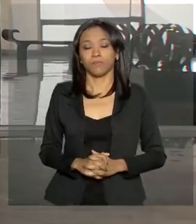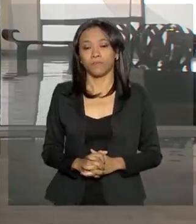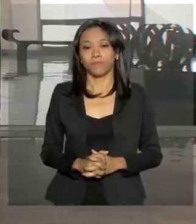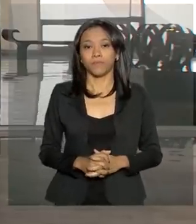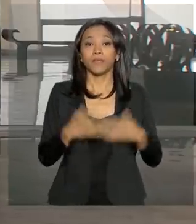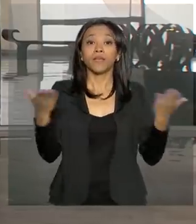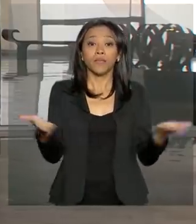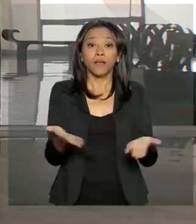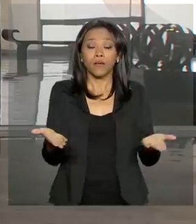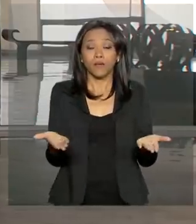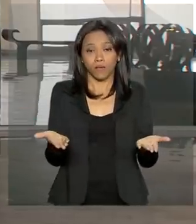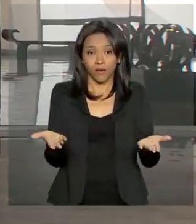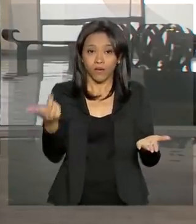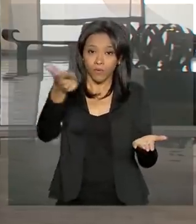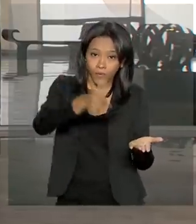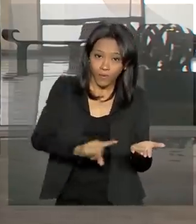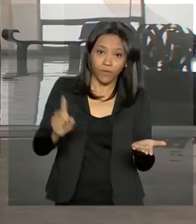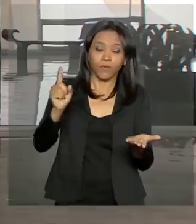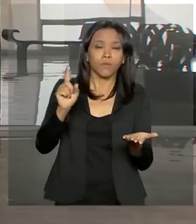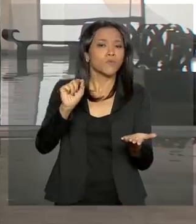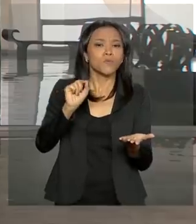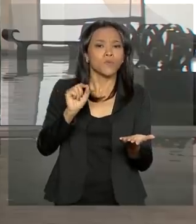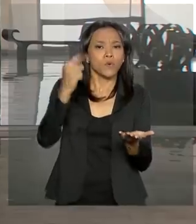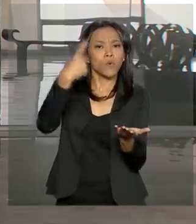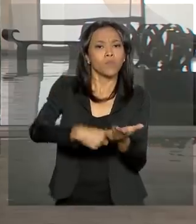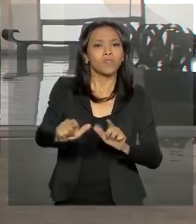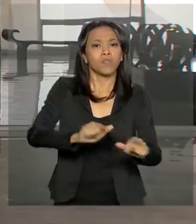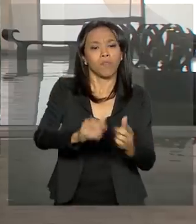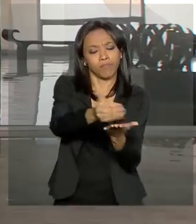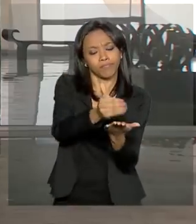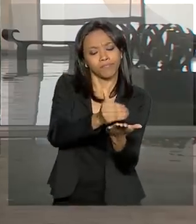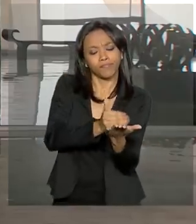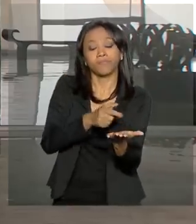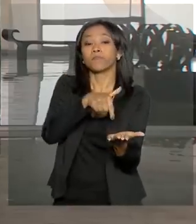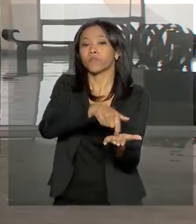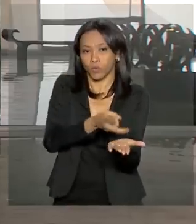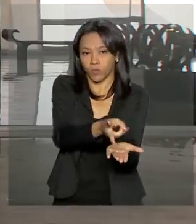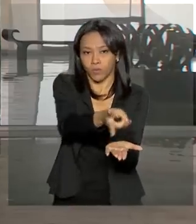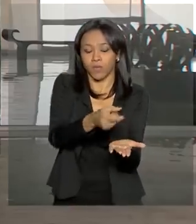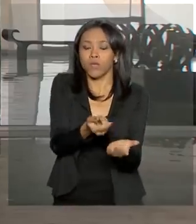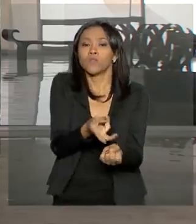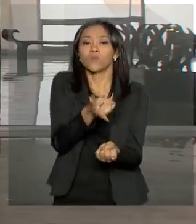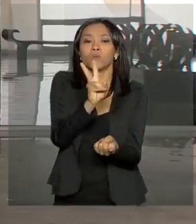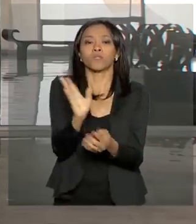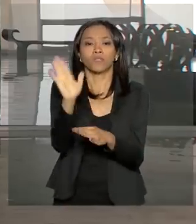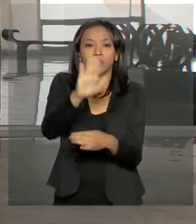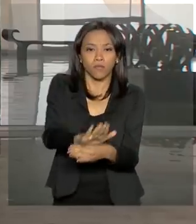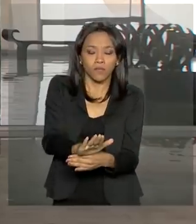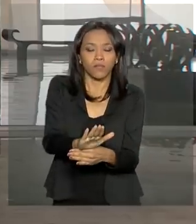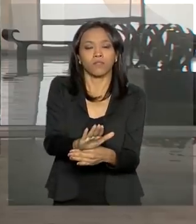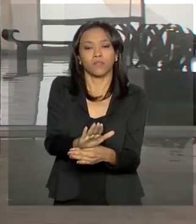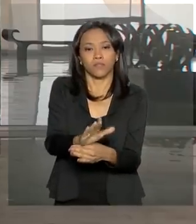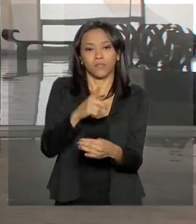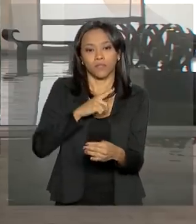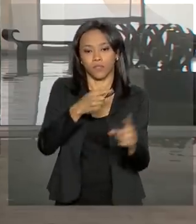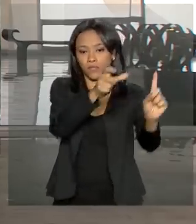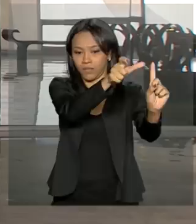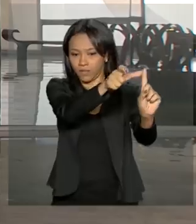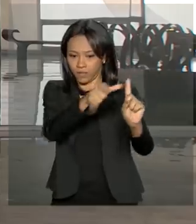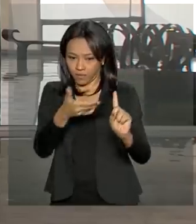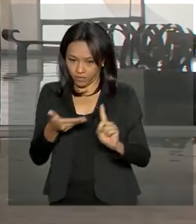E agora, voltando à agenda do presidente Jair Bolsonaro, às duas da tarde, ele recebe Wagner,